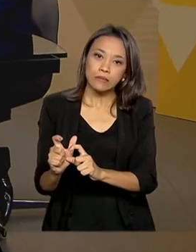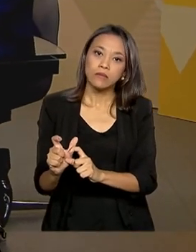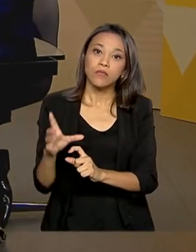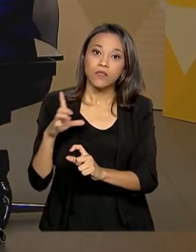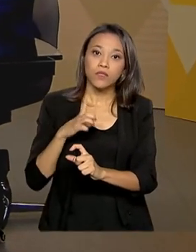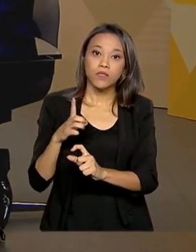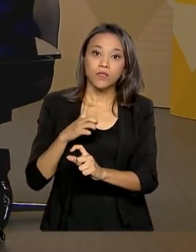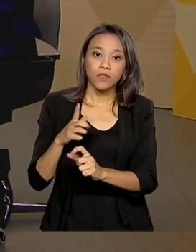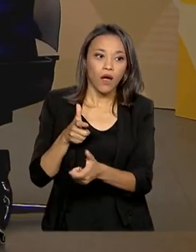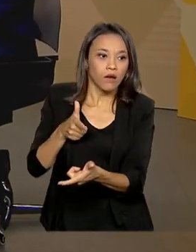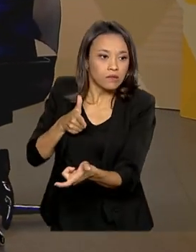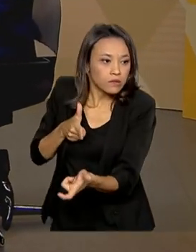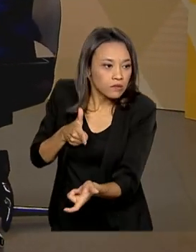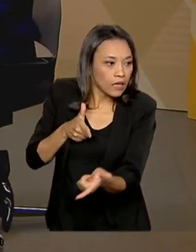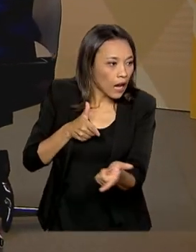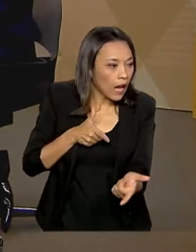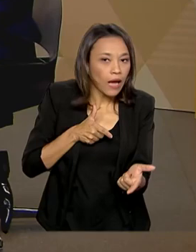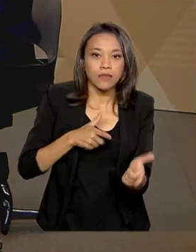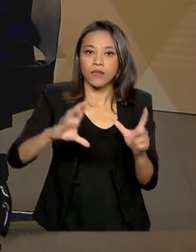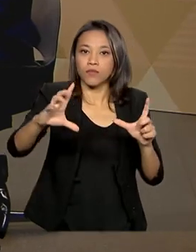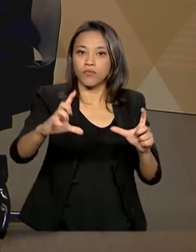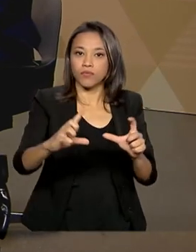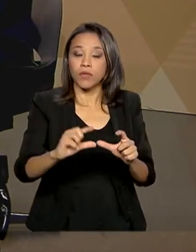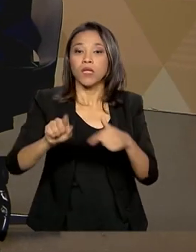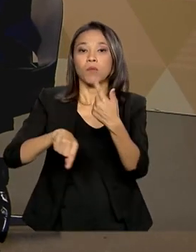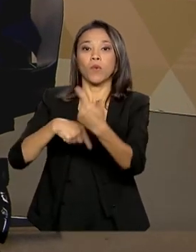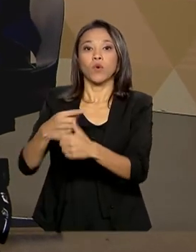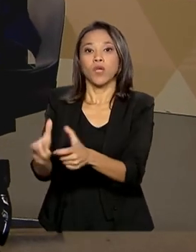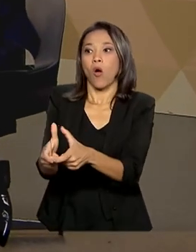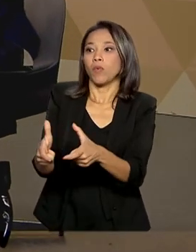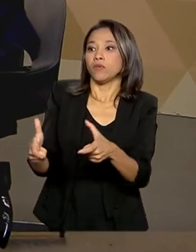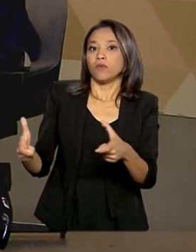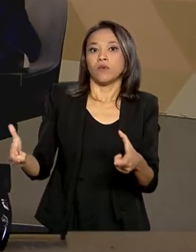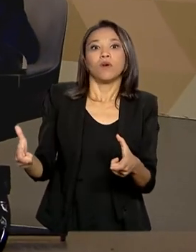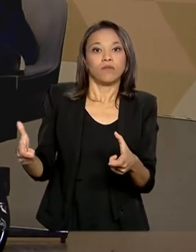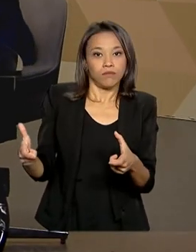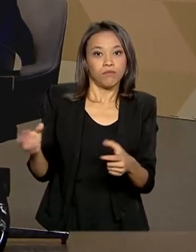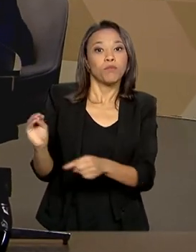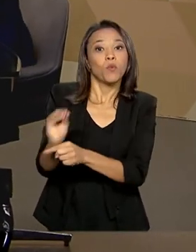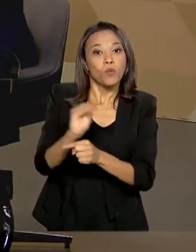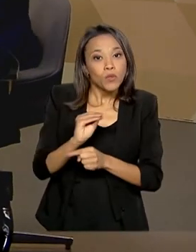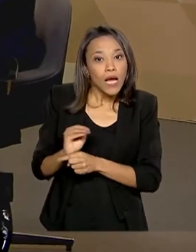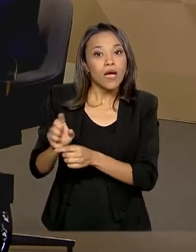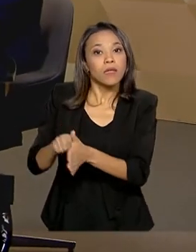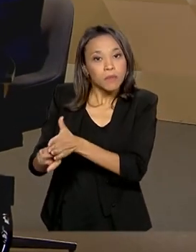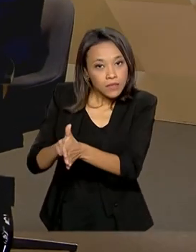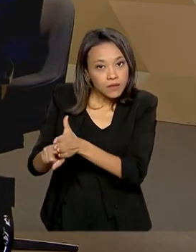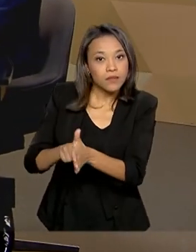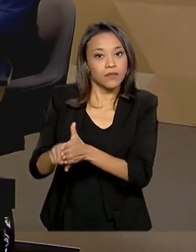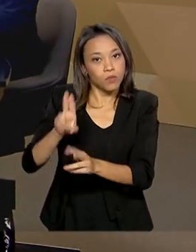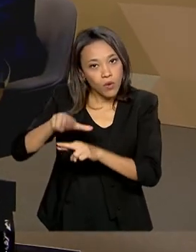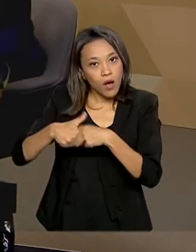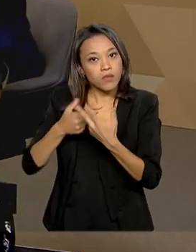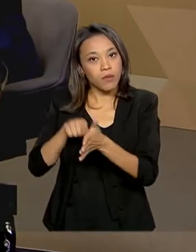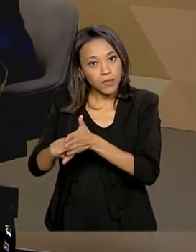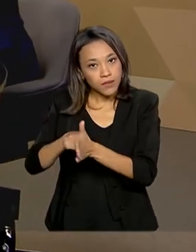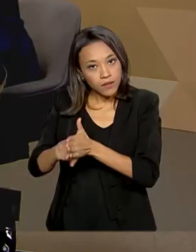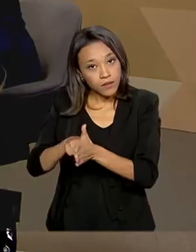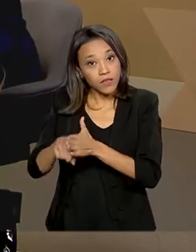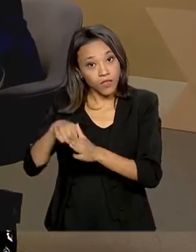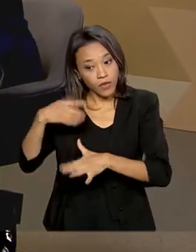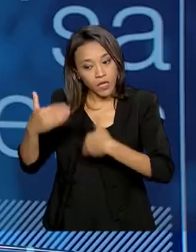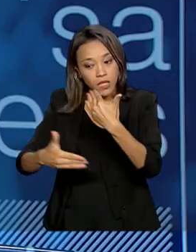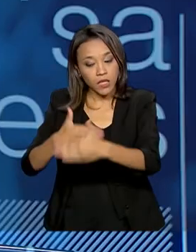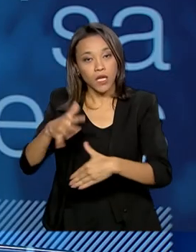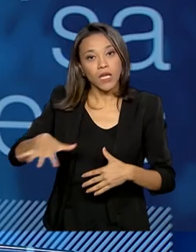caça e aumentou a quantidade de onças que tinham lá, por meio da pesquisa que nós desenvolvemos no Iguaçu. Eu